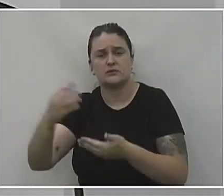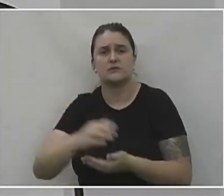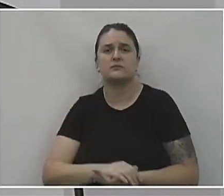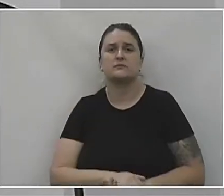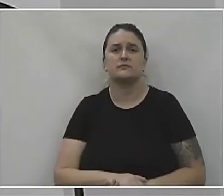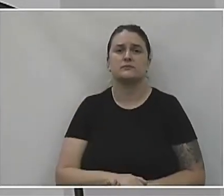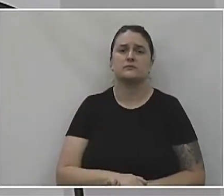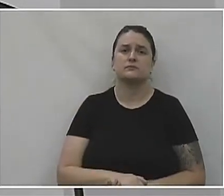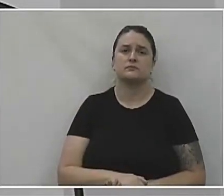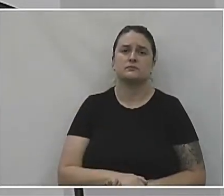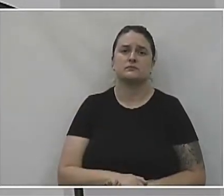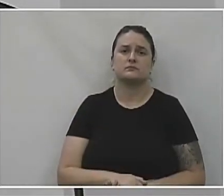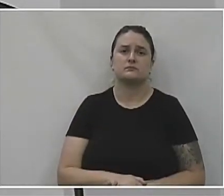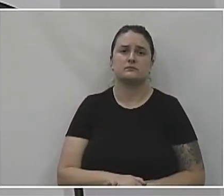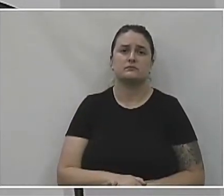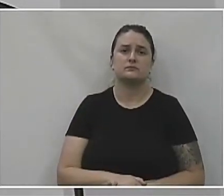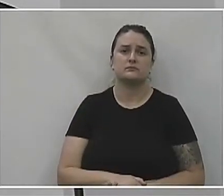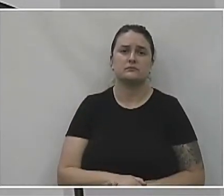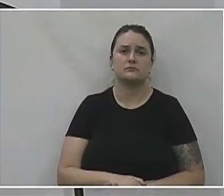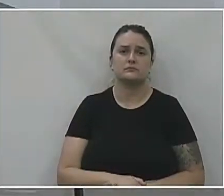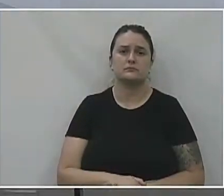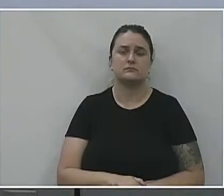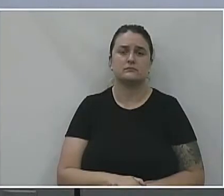aí, muito próximo ainda.